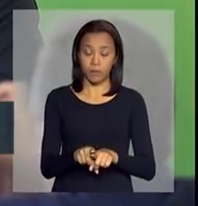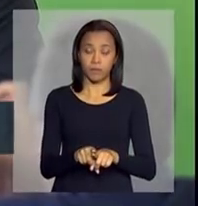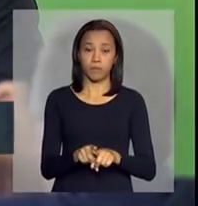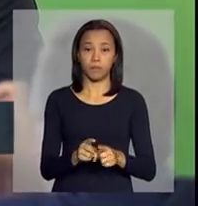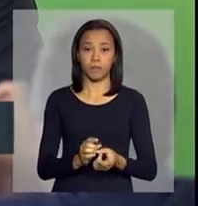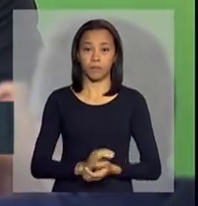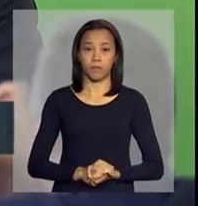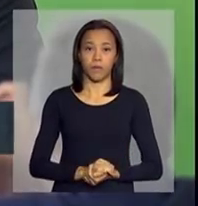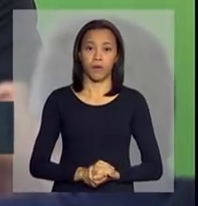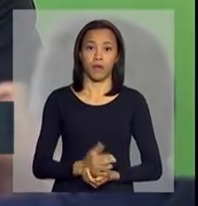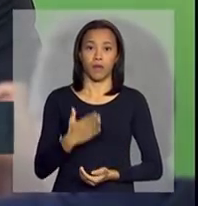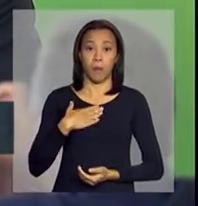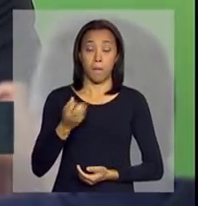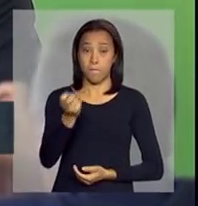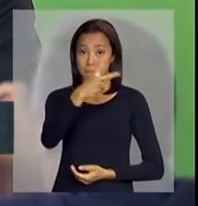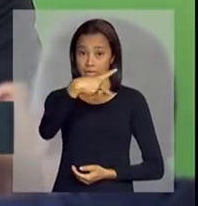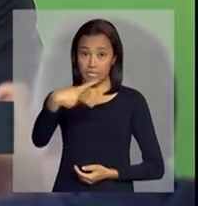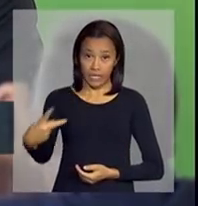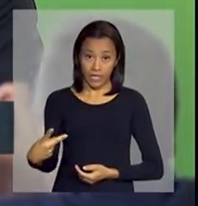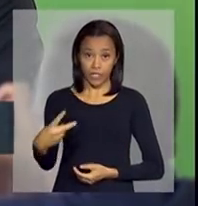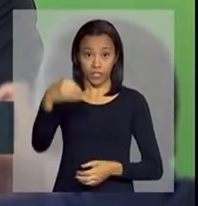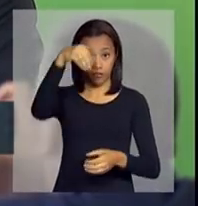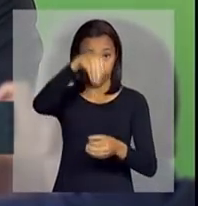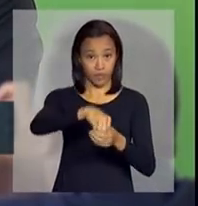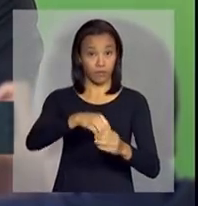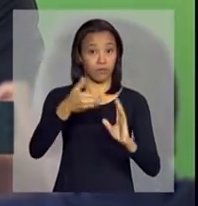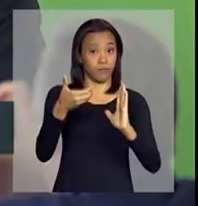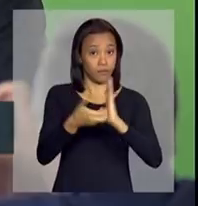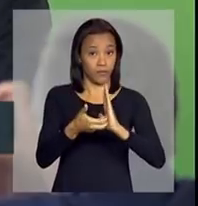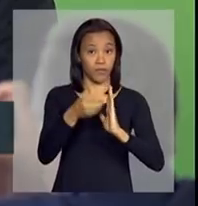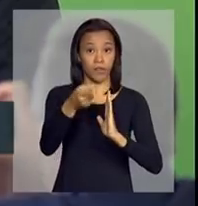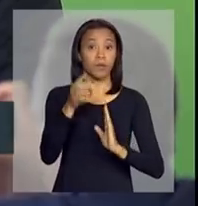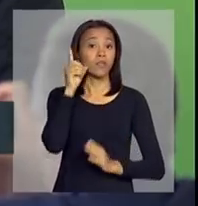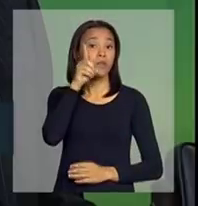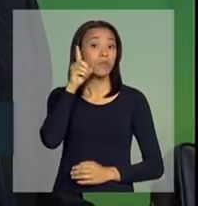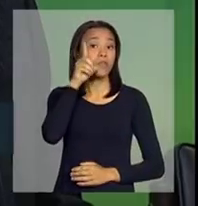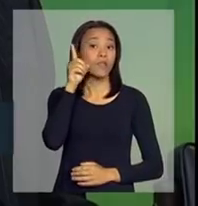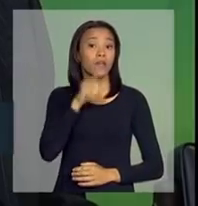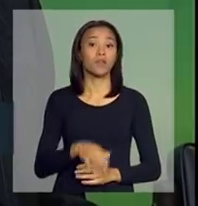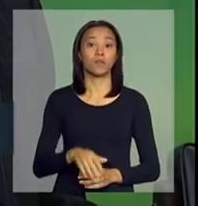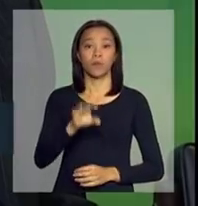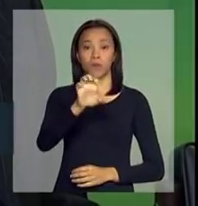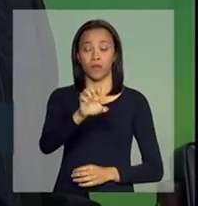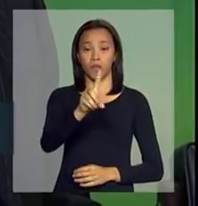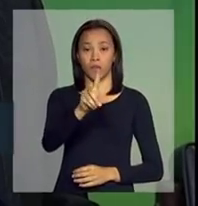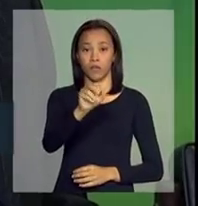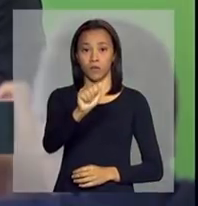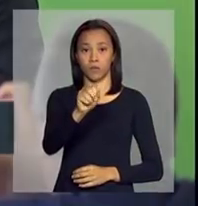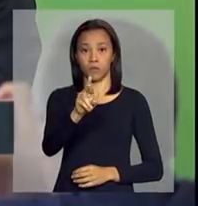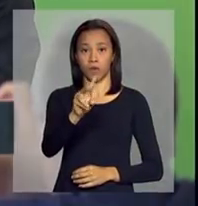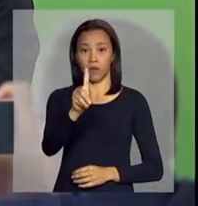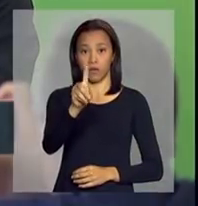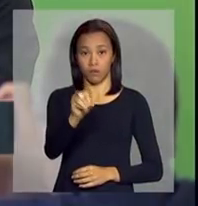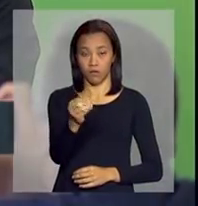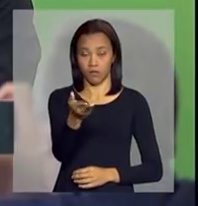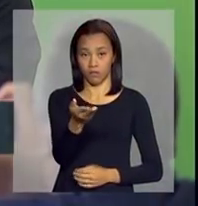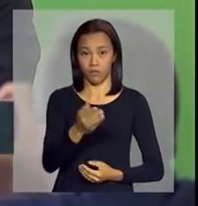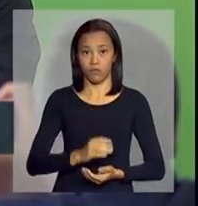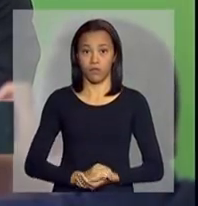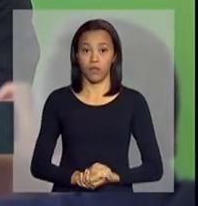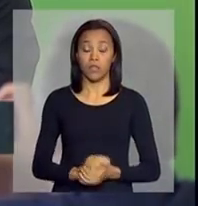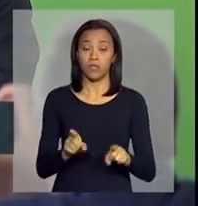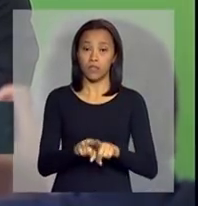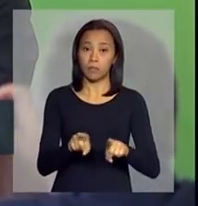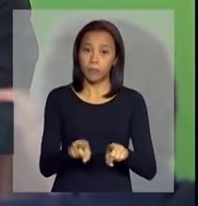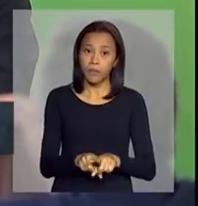presidente da Câmara dos Deputados, deputado Henrique Eduardo Alves, minha cara